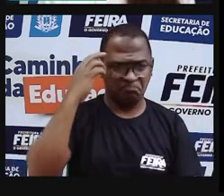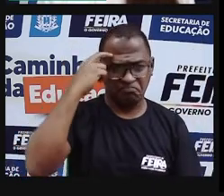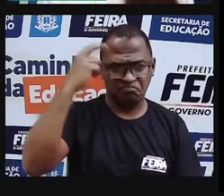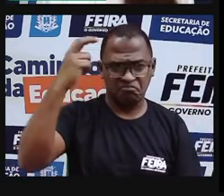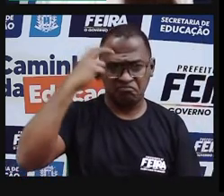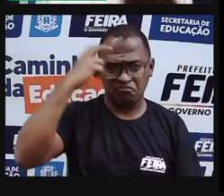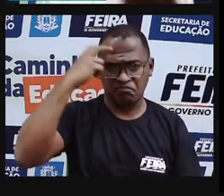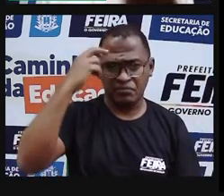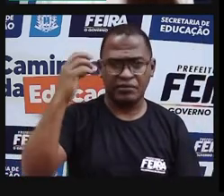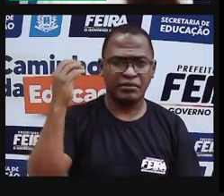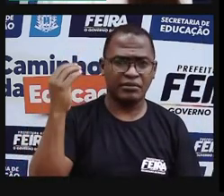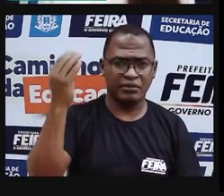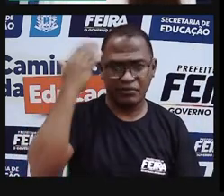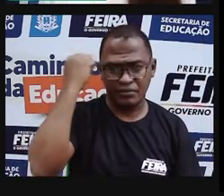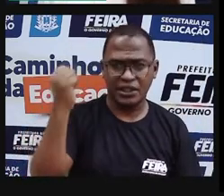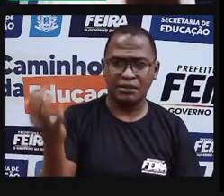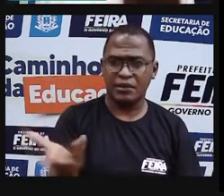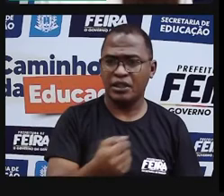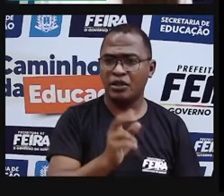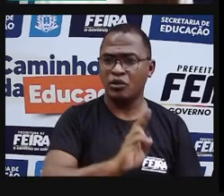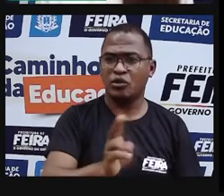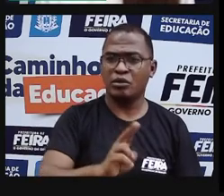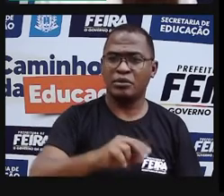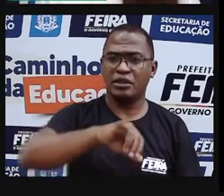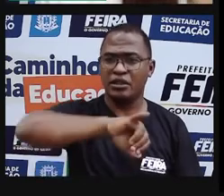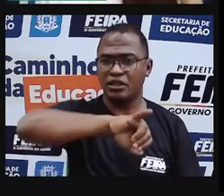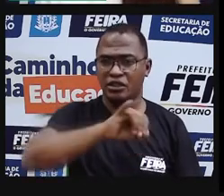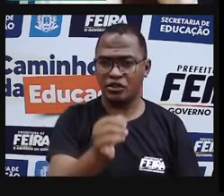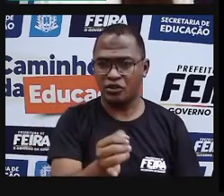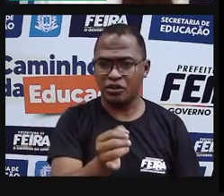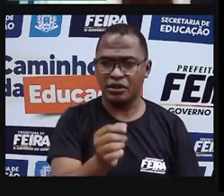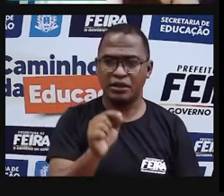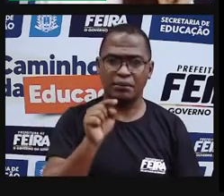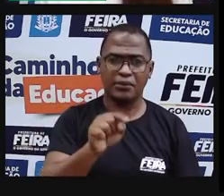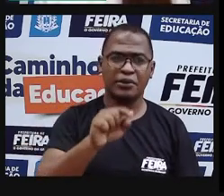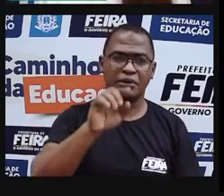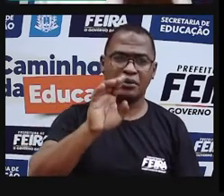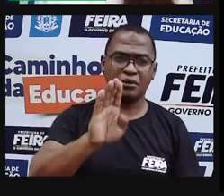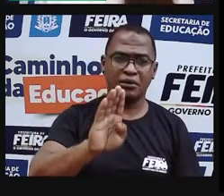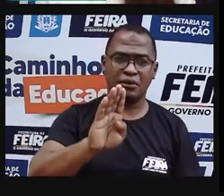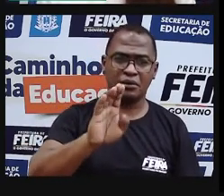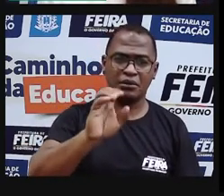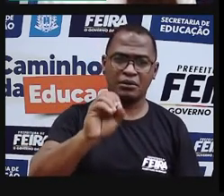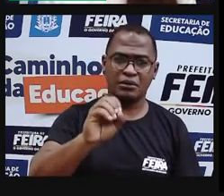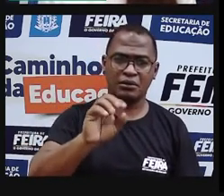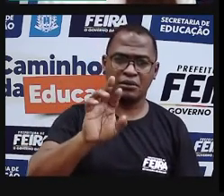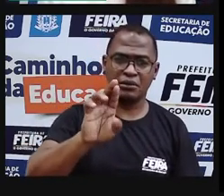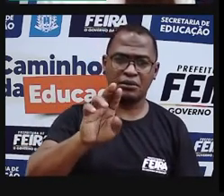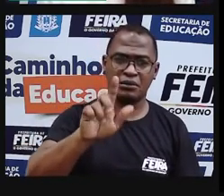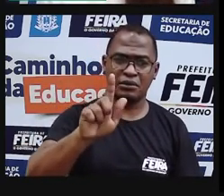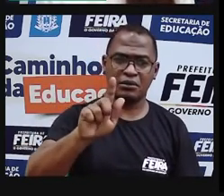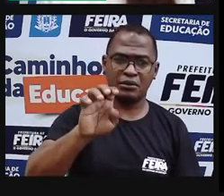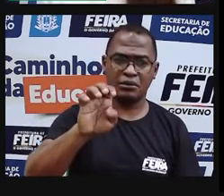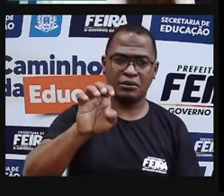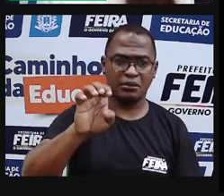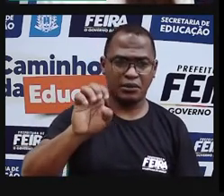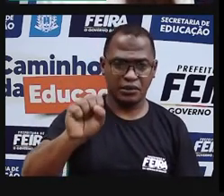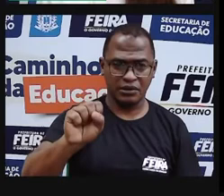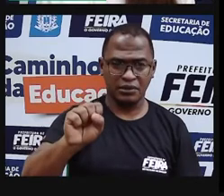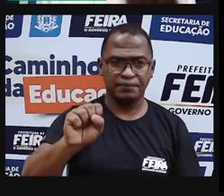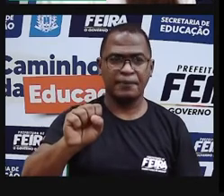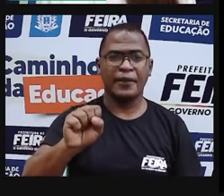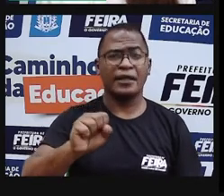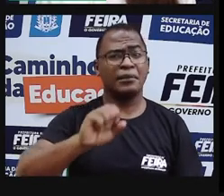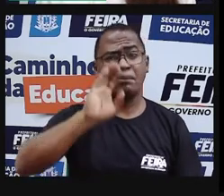J. Borges. E ele tá aí, ó, dentre os principais artistas da xilografura nordestina.